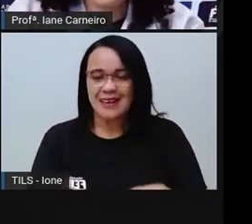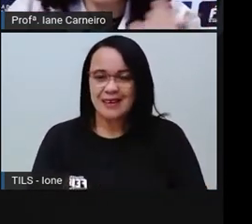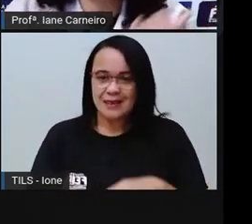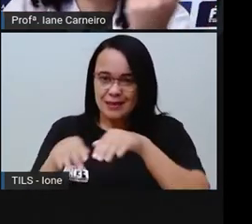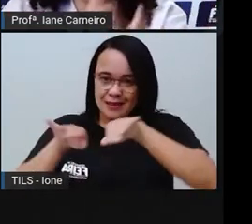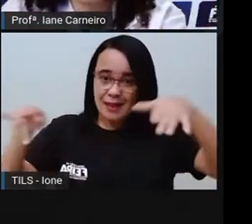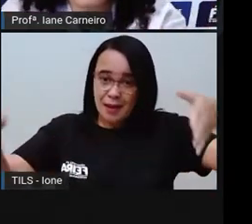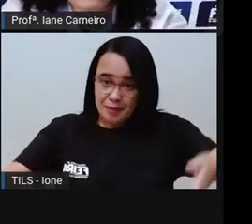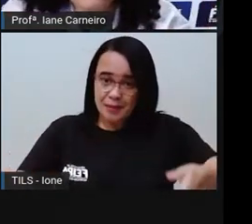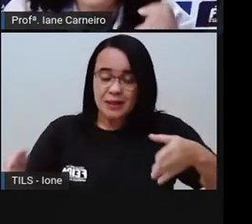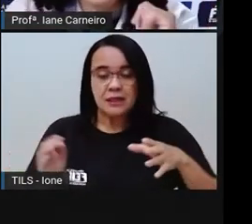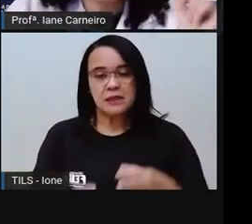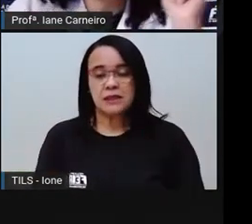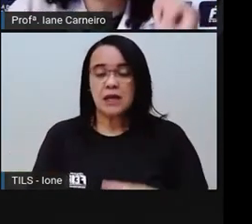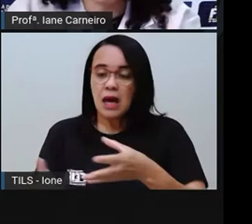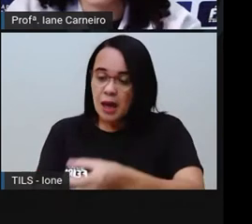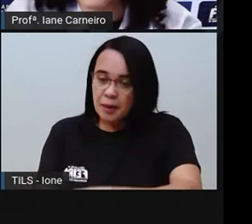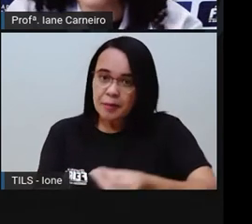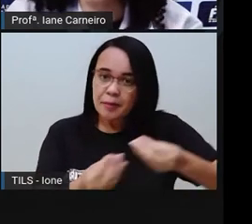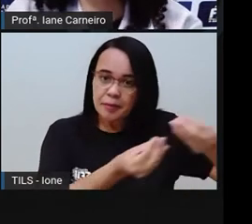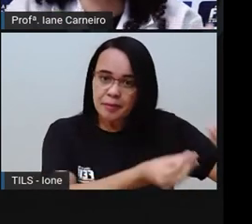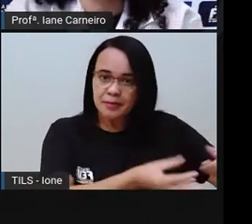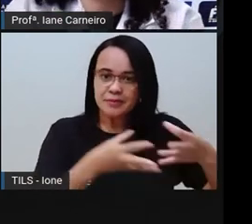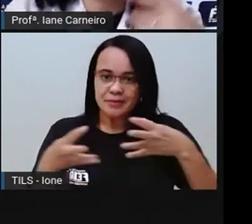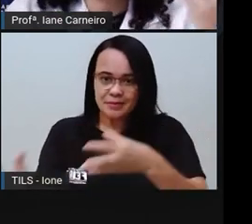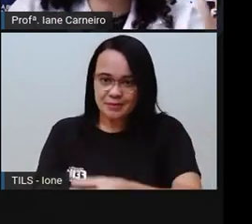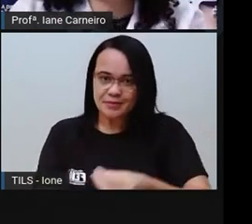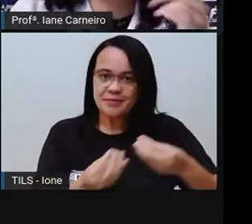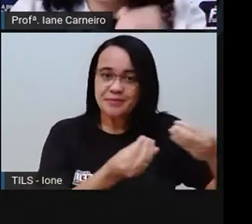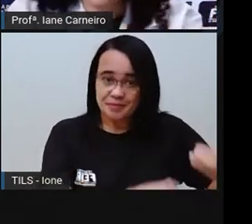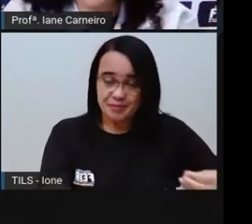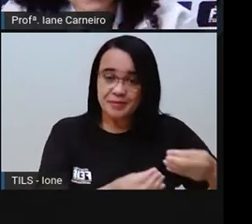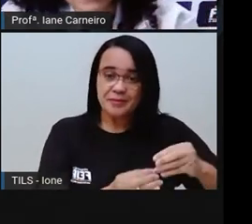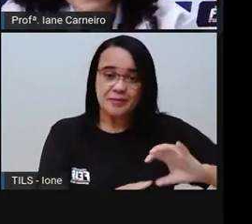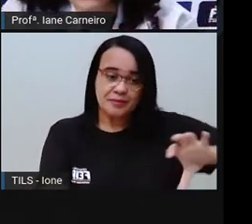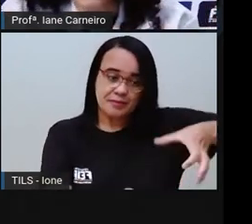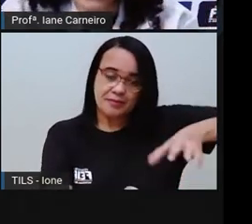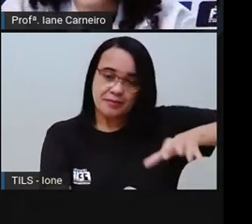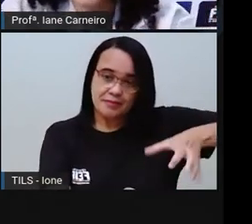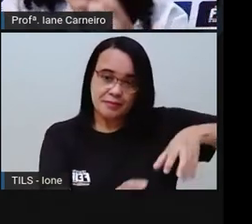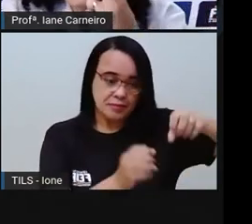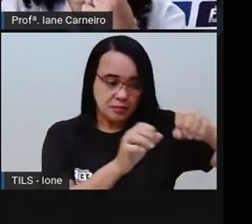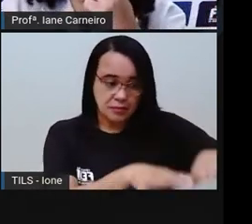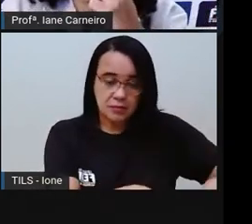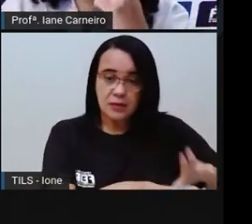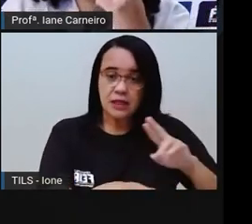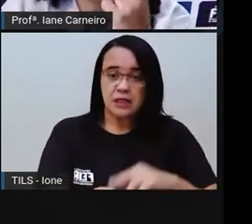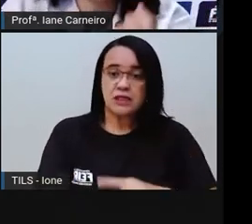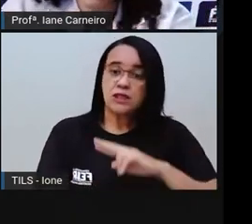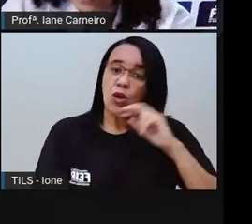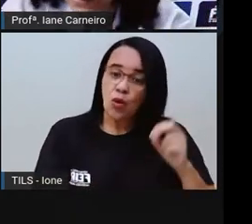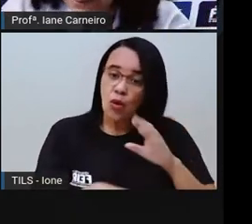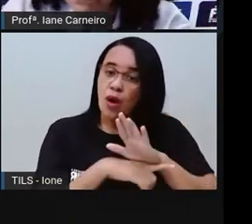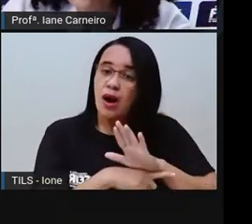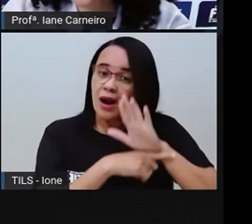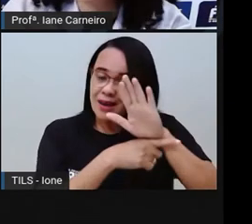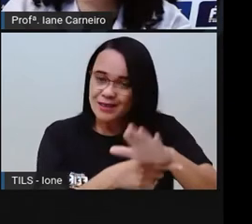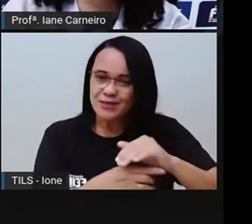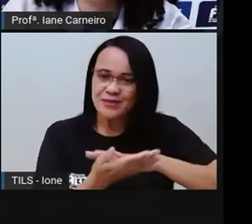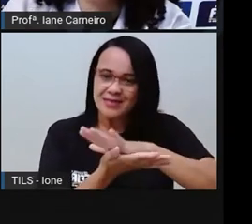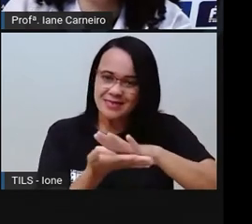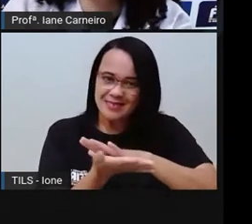ajuda de um adulto. Como é que eu posso ajudar nesse momento, né? Guardar, enxugar a louça, né? Então, é bem bacana.